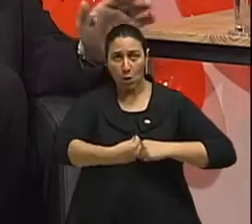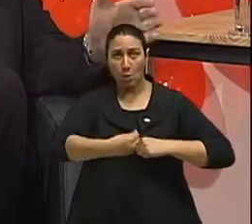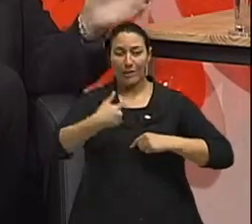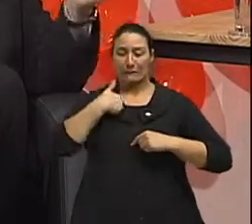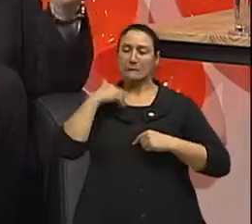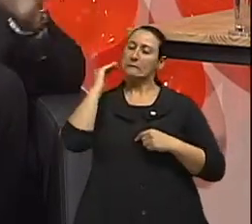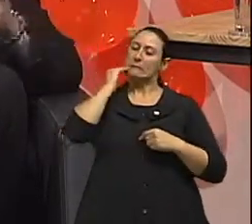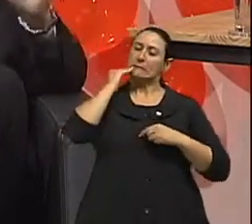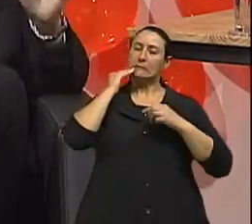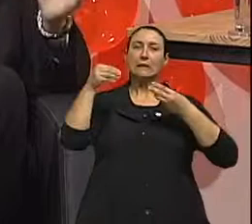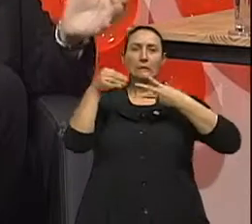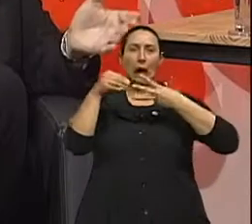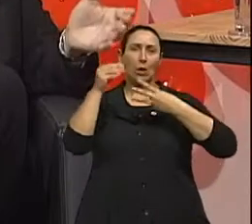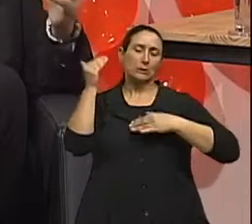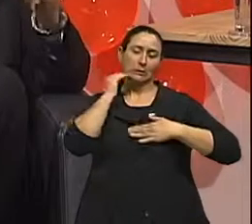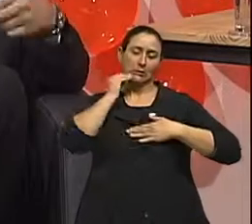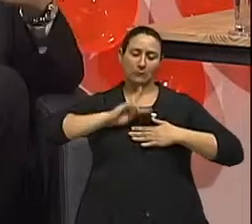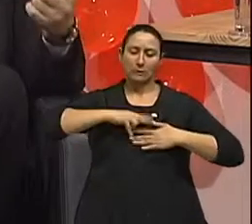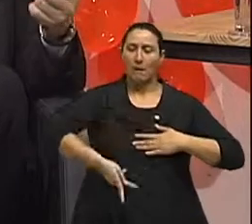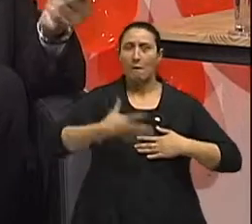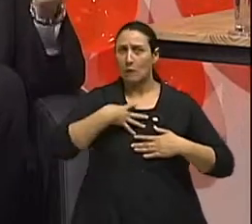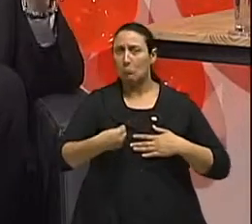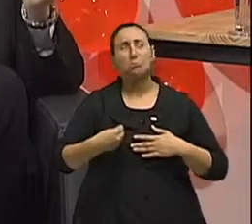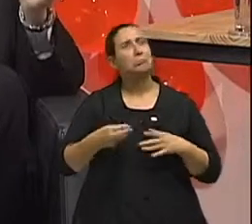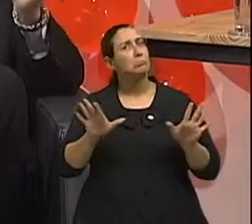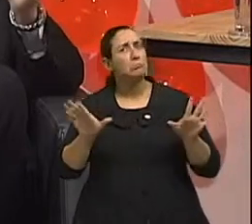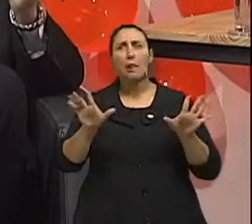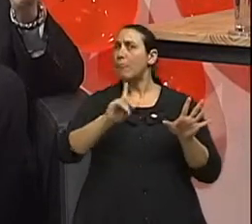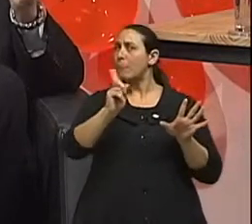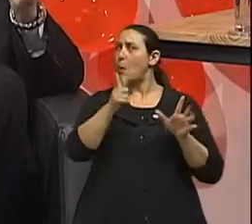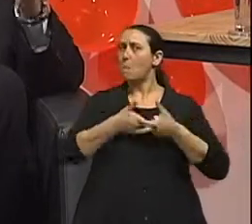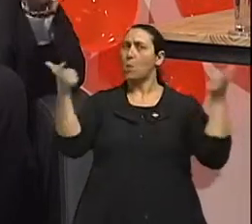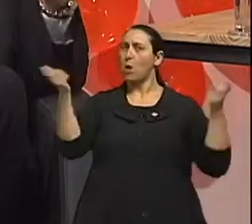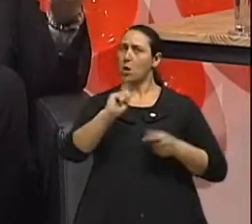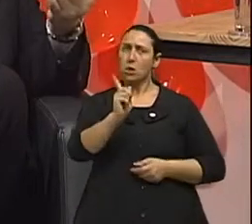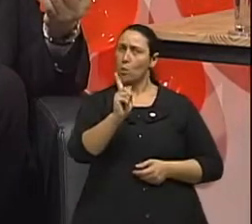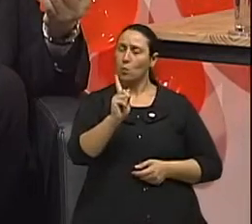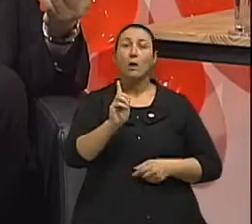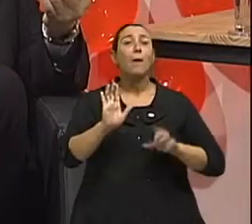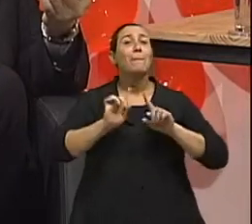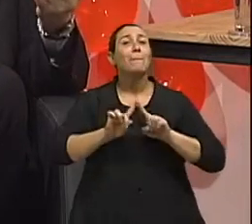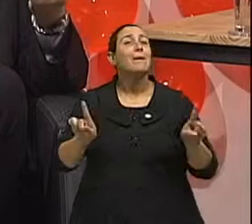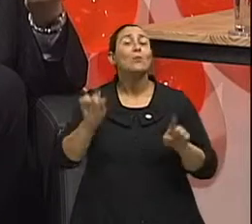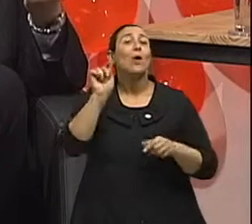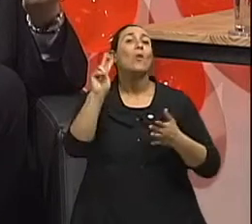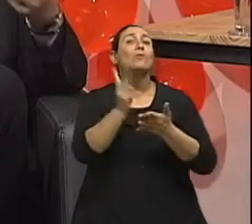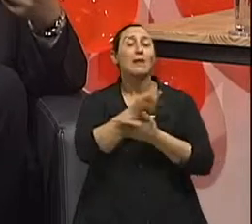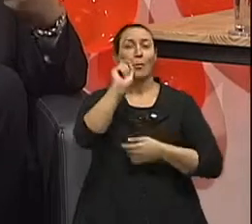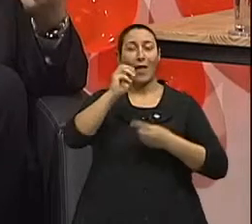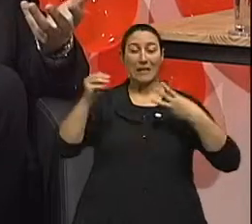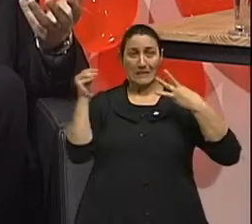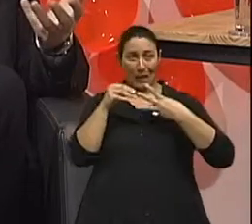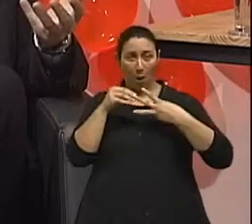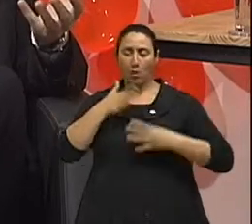geralmente, a maioria dos casos não. Isso não é transmitido. Porém, a fragilidade desse gene, a